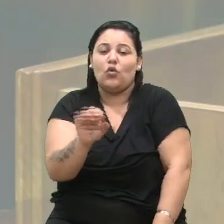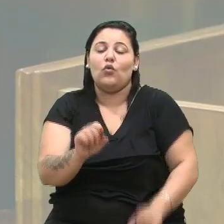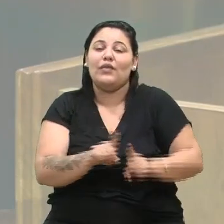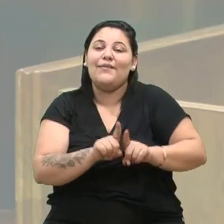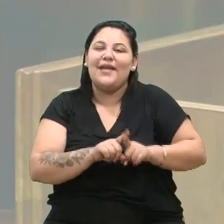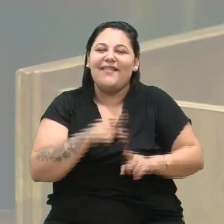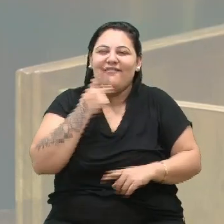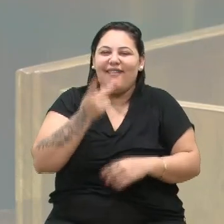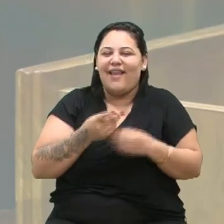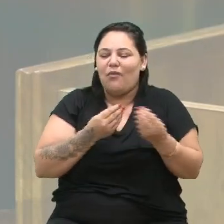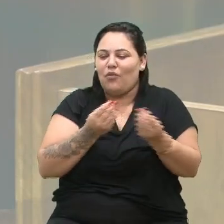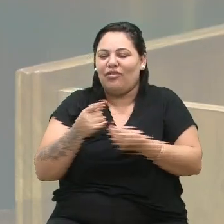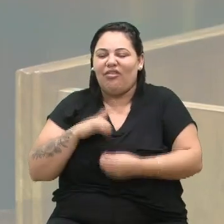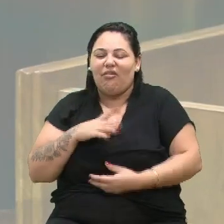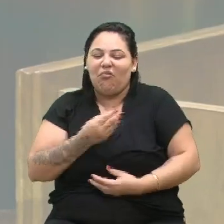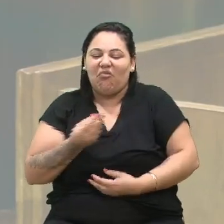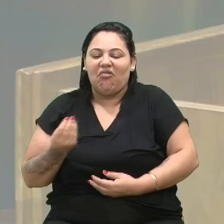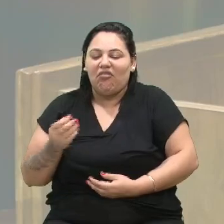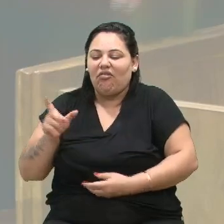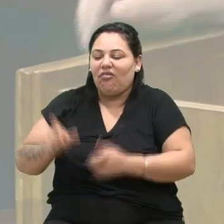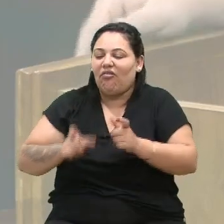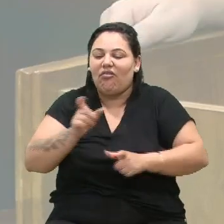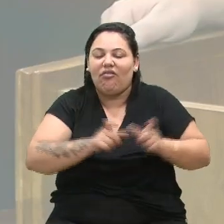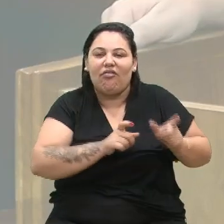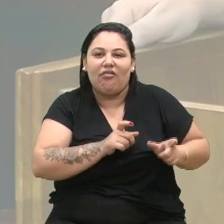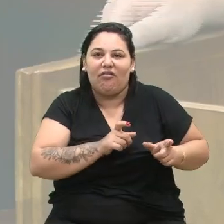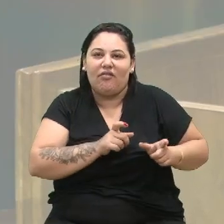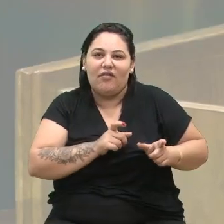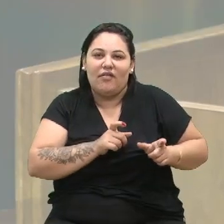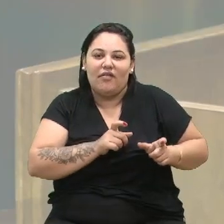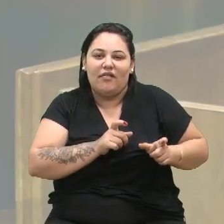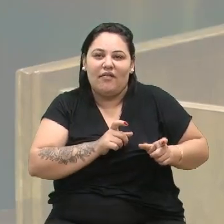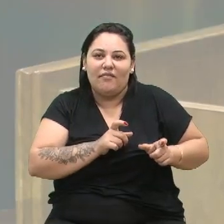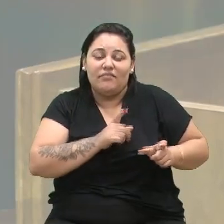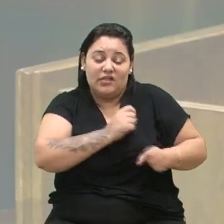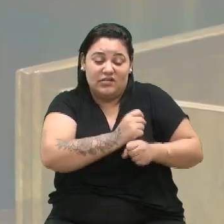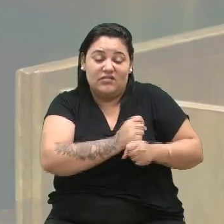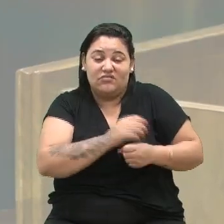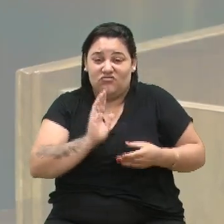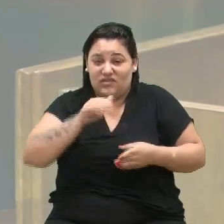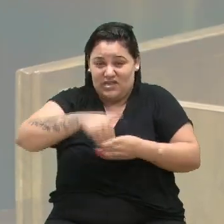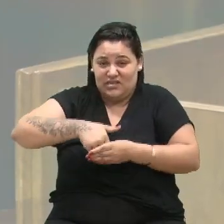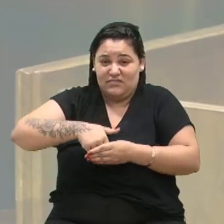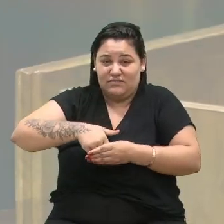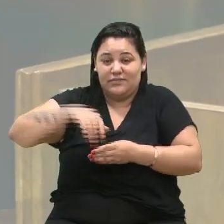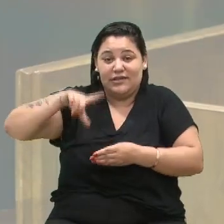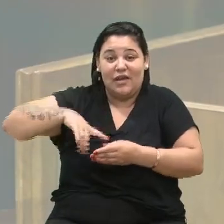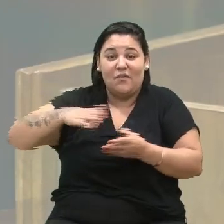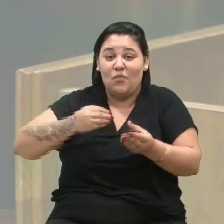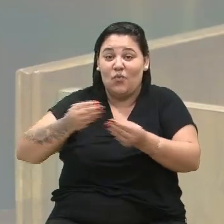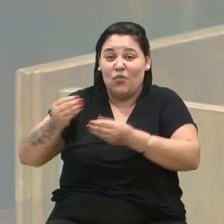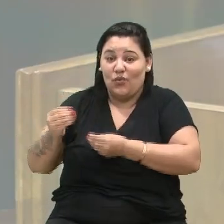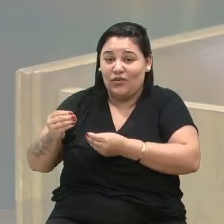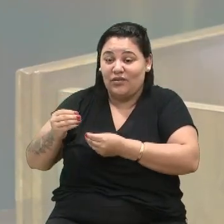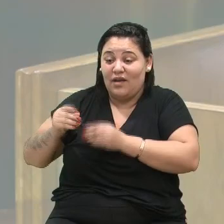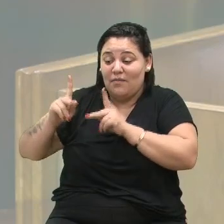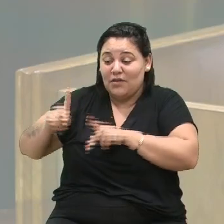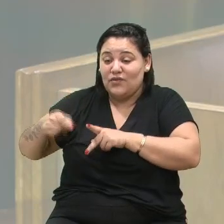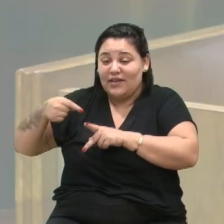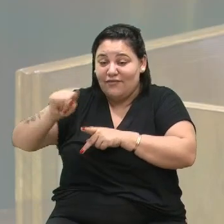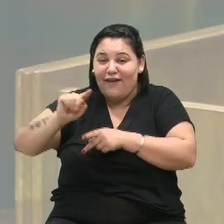muitos políticos que são de ano eleitoral. E eu digo e repito que tem muito eleitor de ano eleitoral.